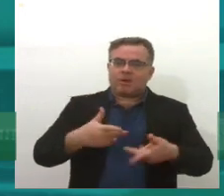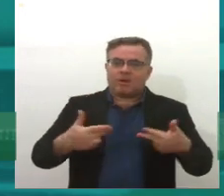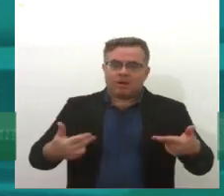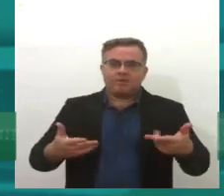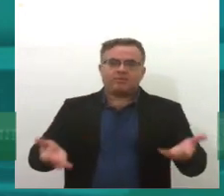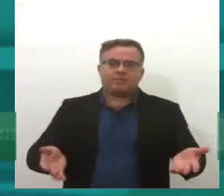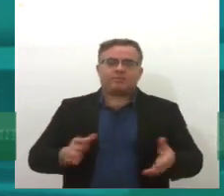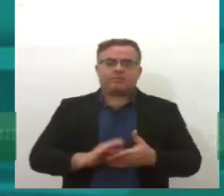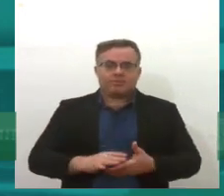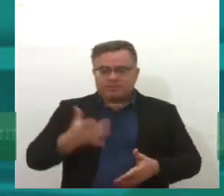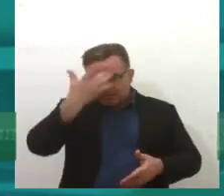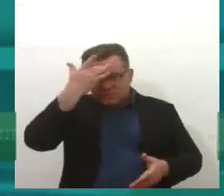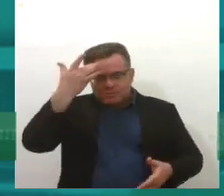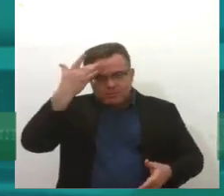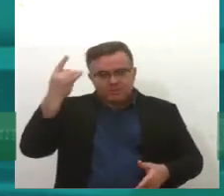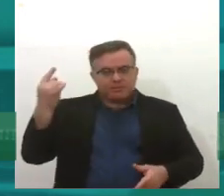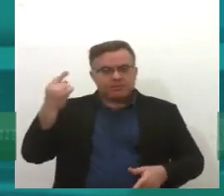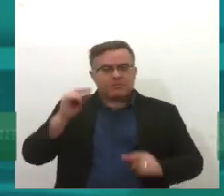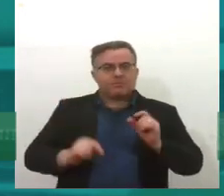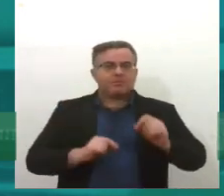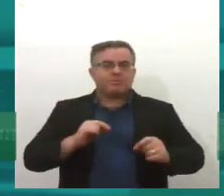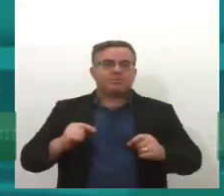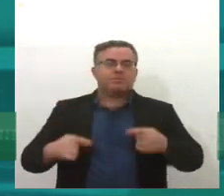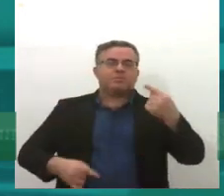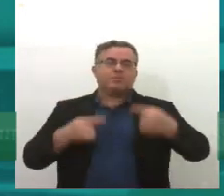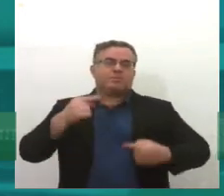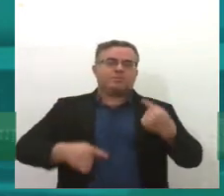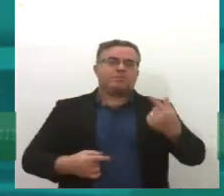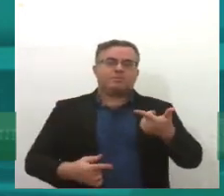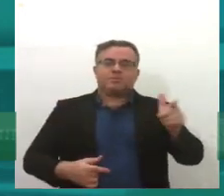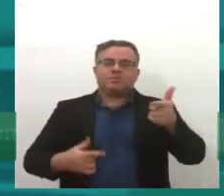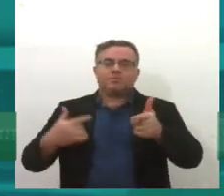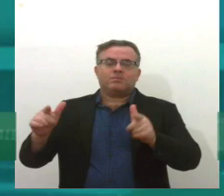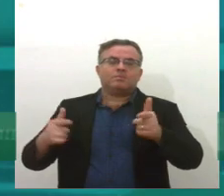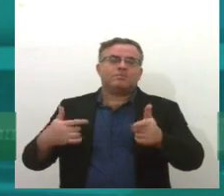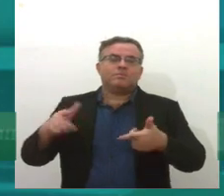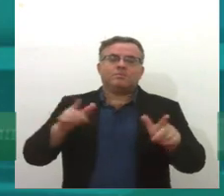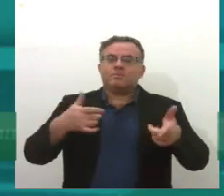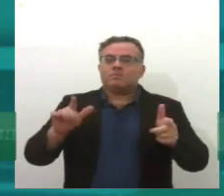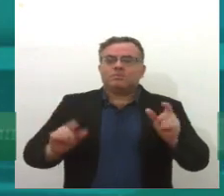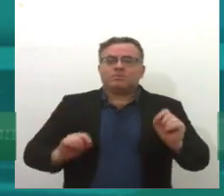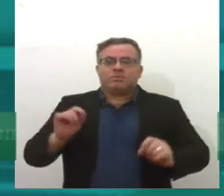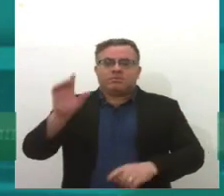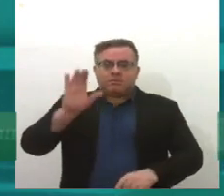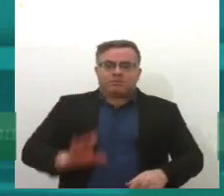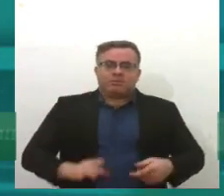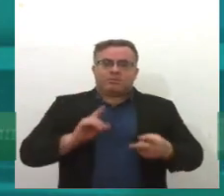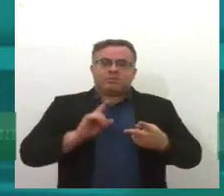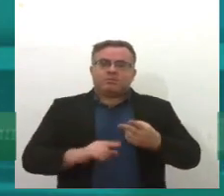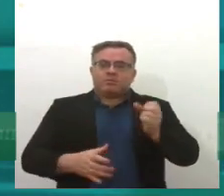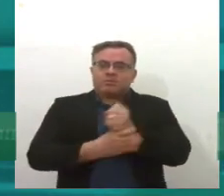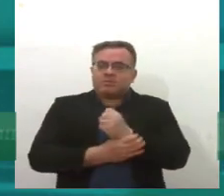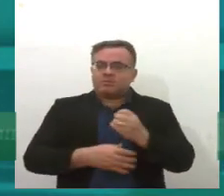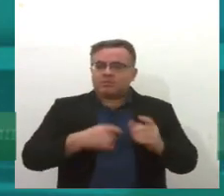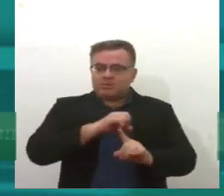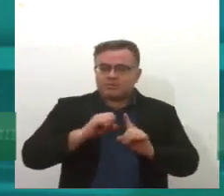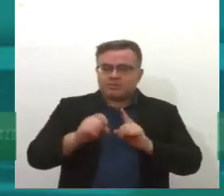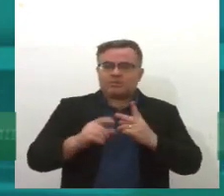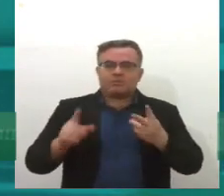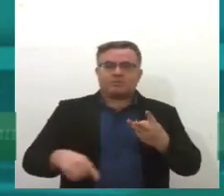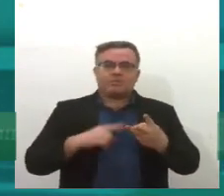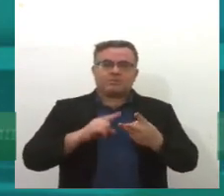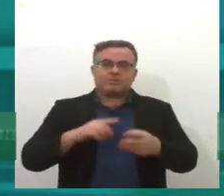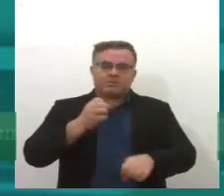porque a saúde mental envolve políticas outras que têm a ver com cidadania, têm a ver com seguridade social, que têm a ver com